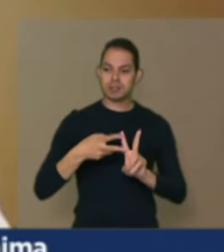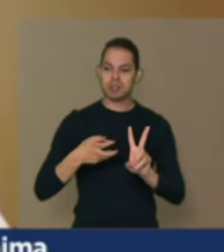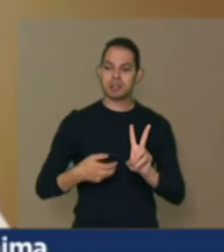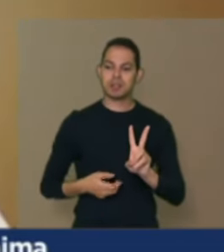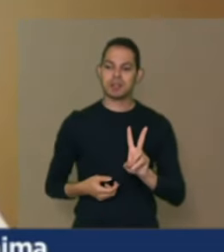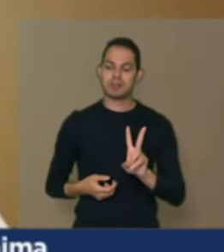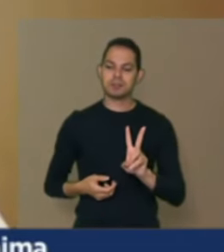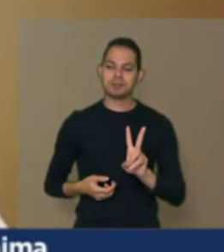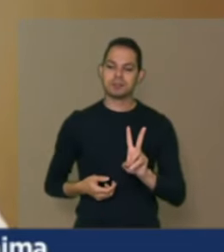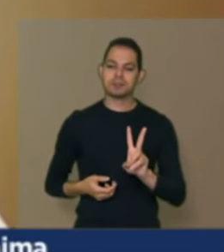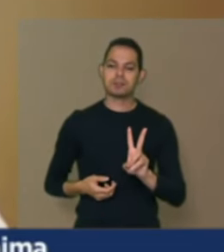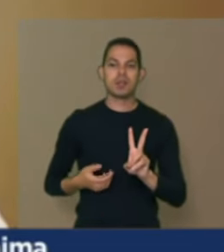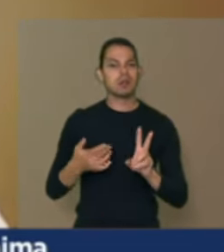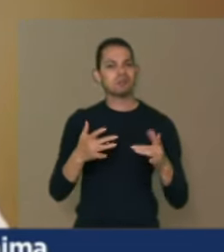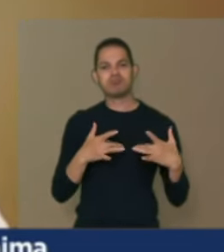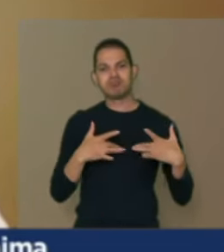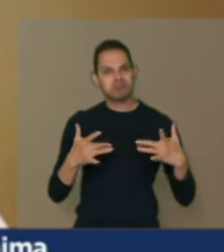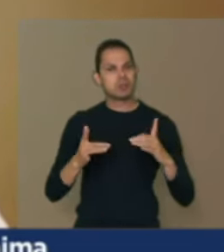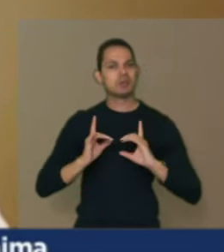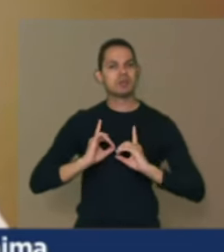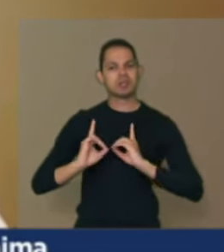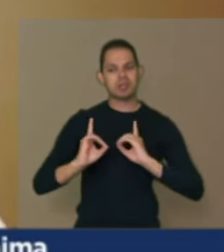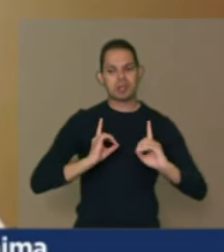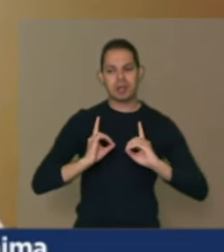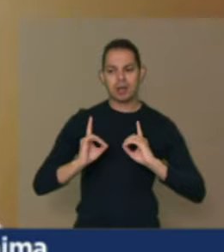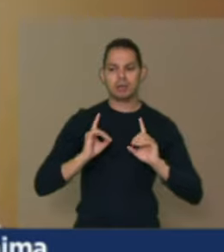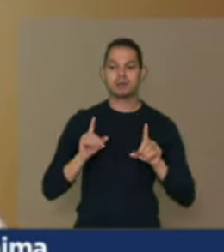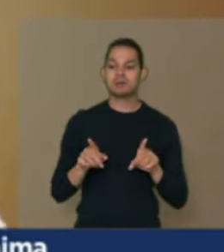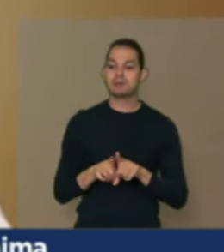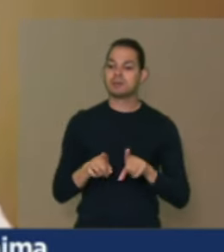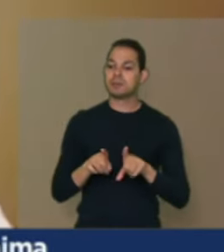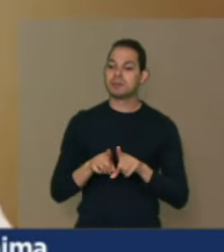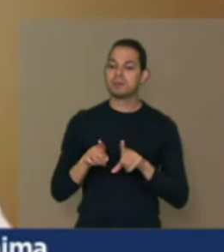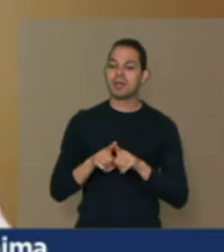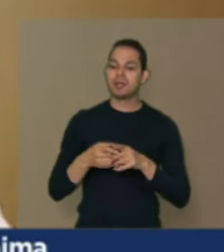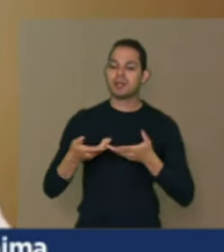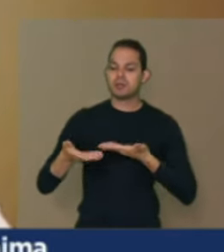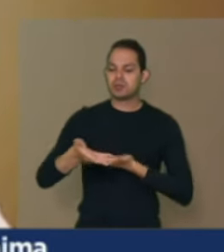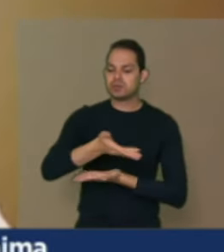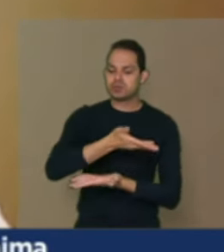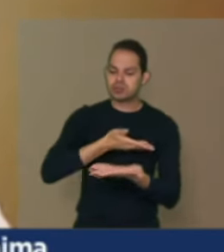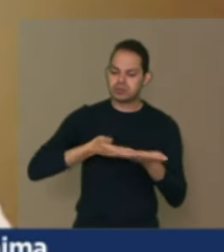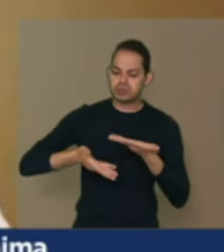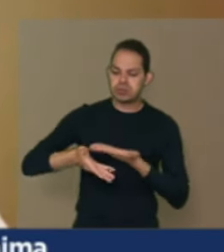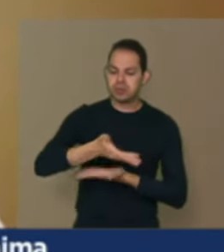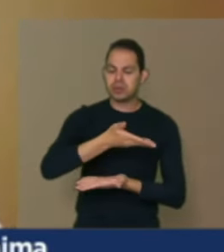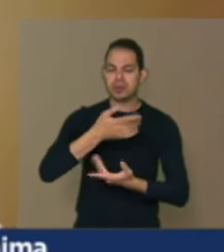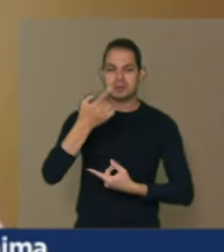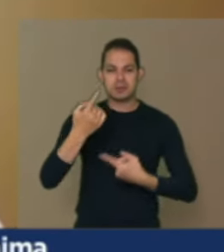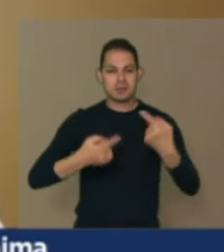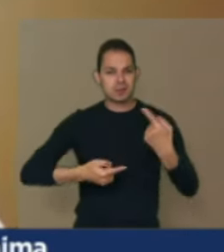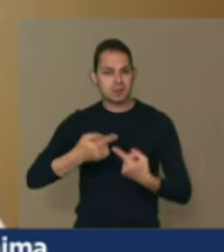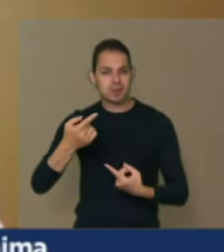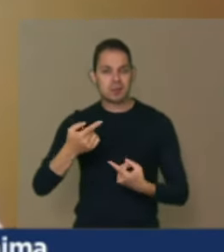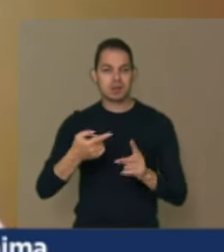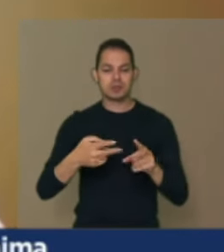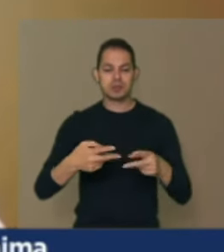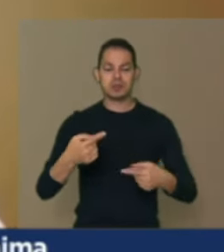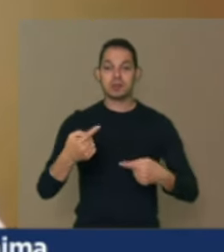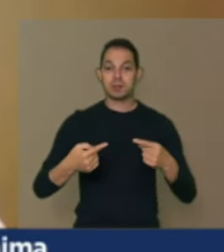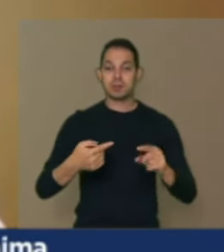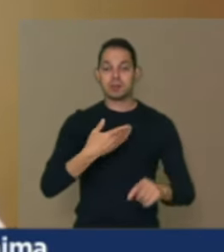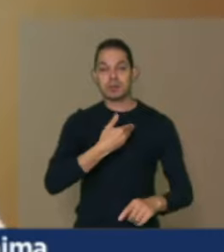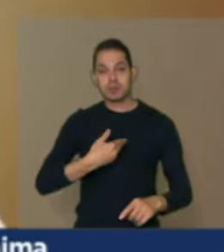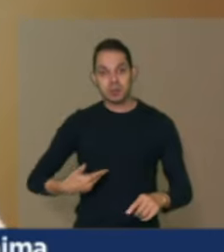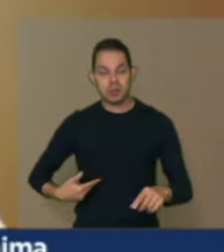estar à disposição para os diálogos e realmente envolver nessas discussões nas políticas públicas envolver a questão de gênero a